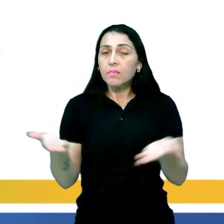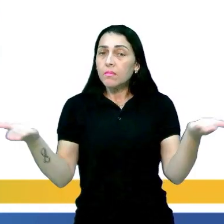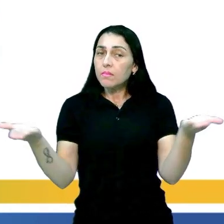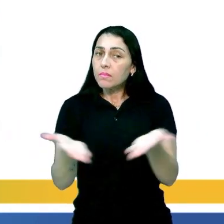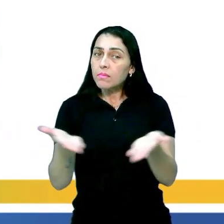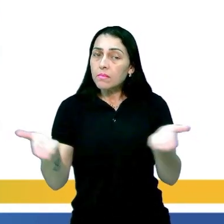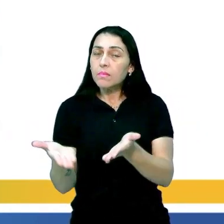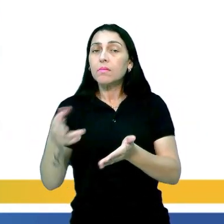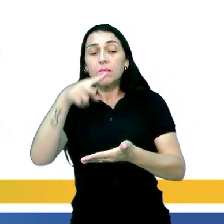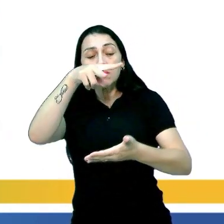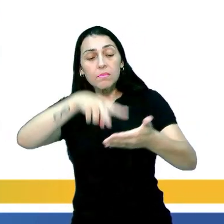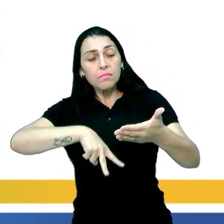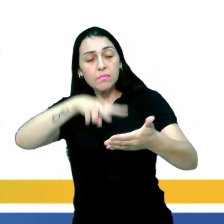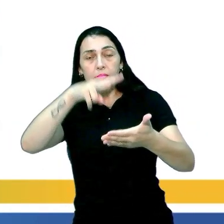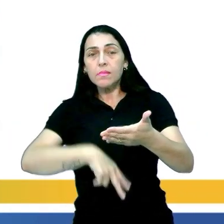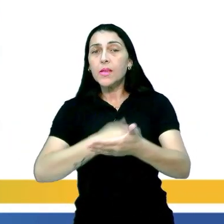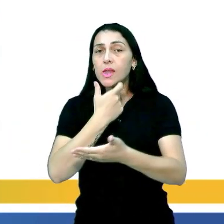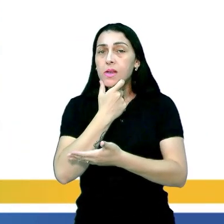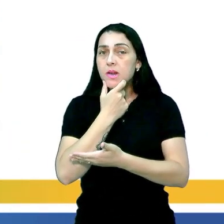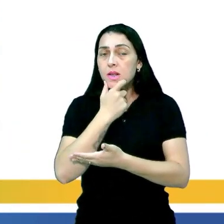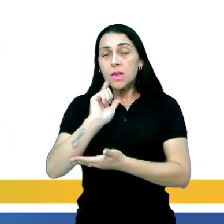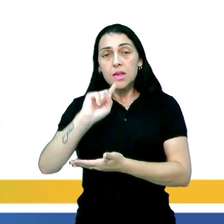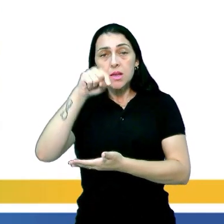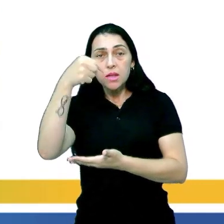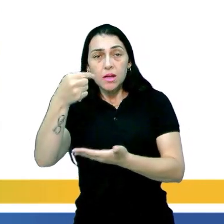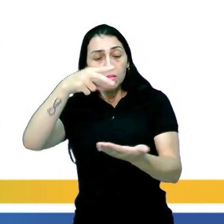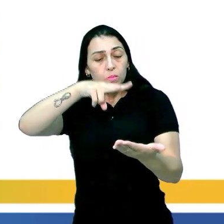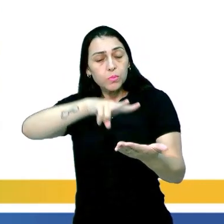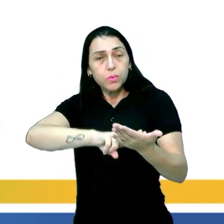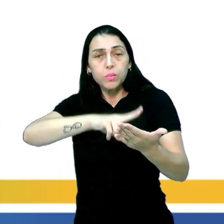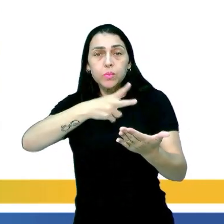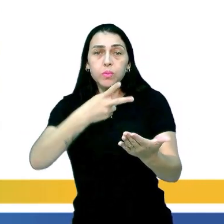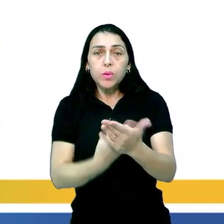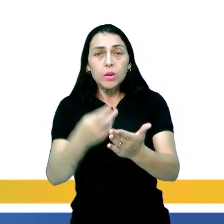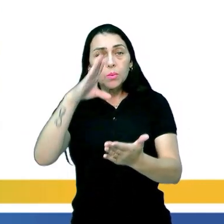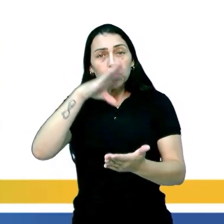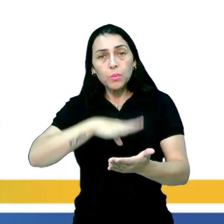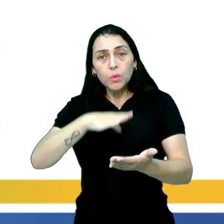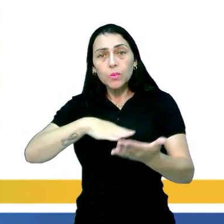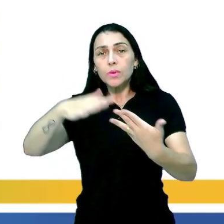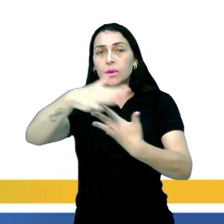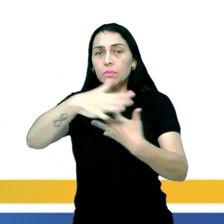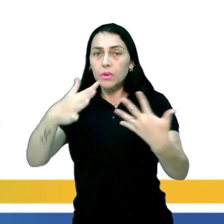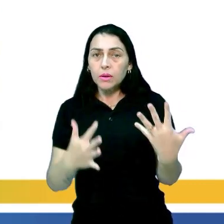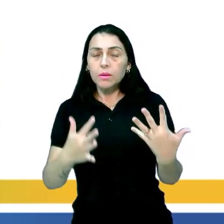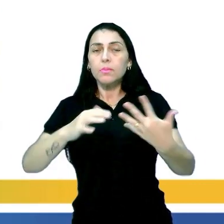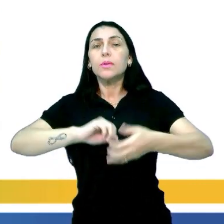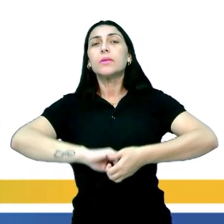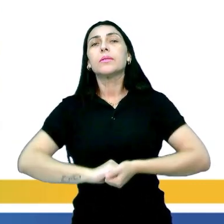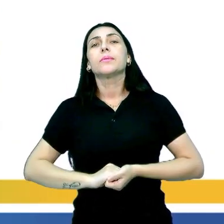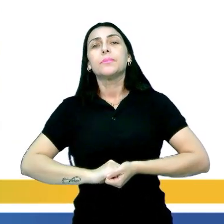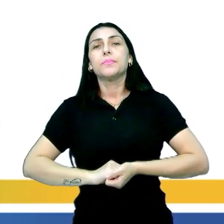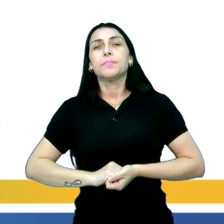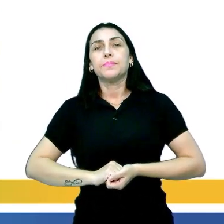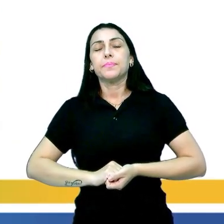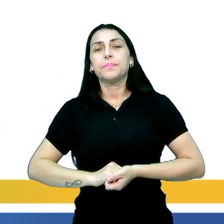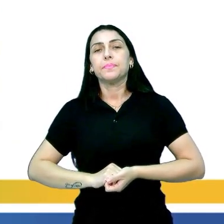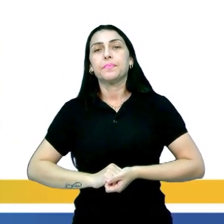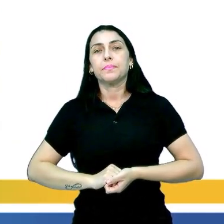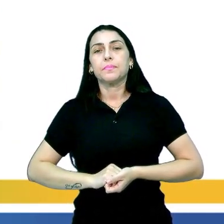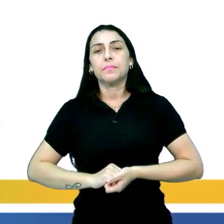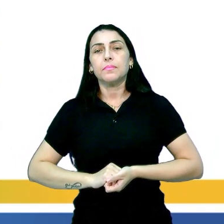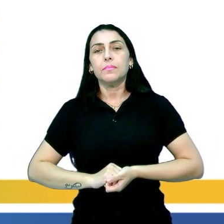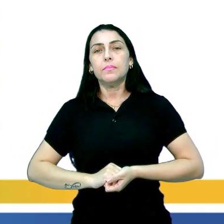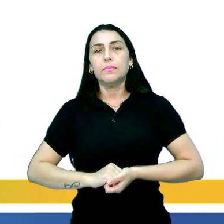People's interests have changed. Most entertainment channels and technologies from the 20th century